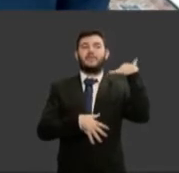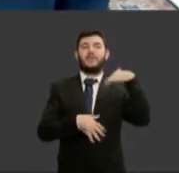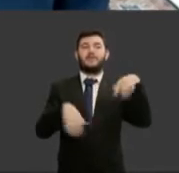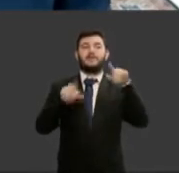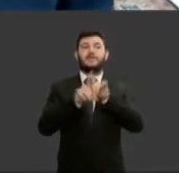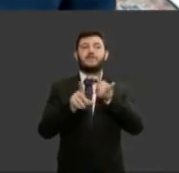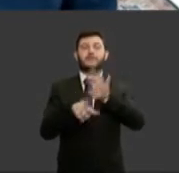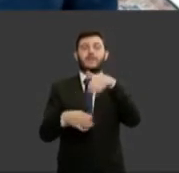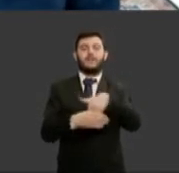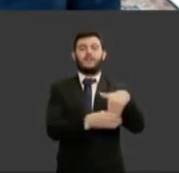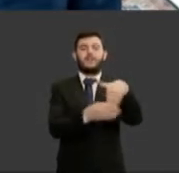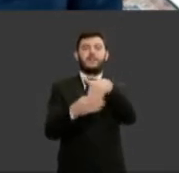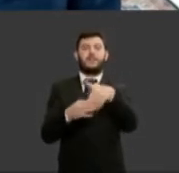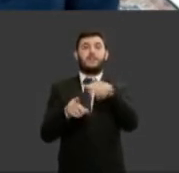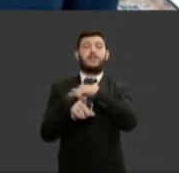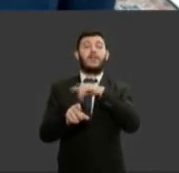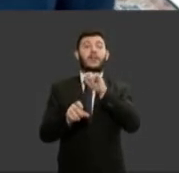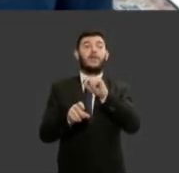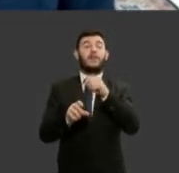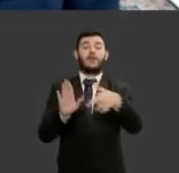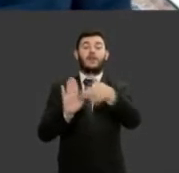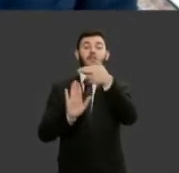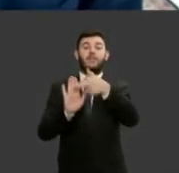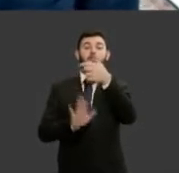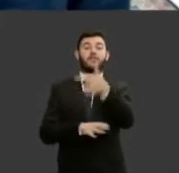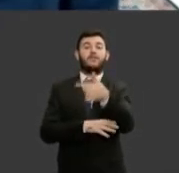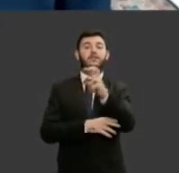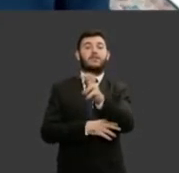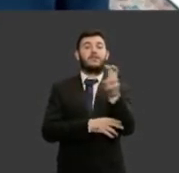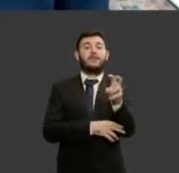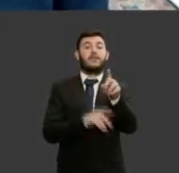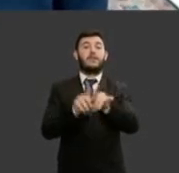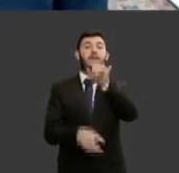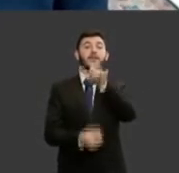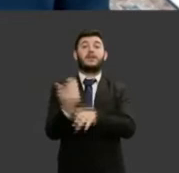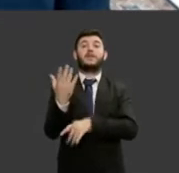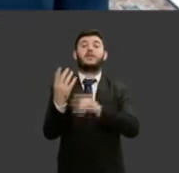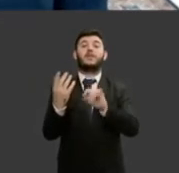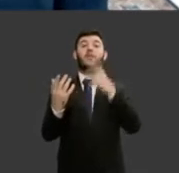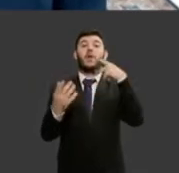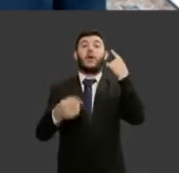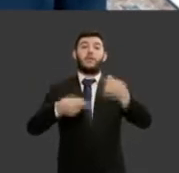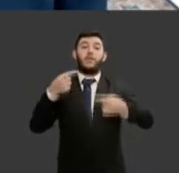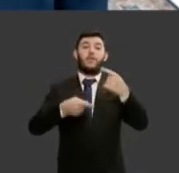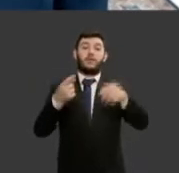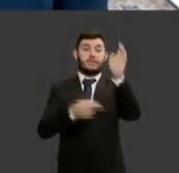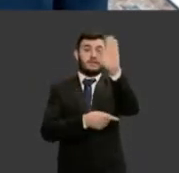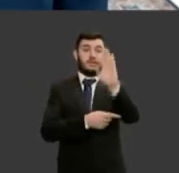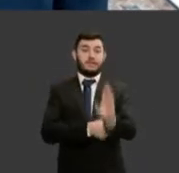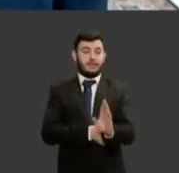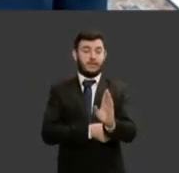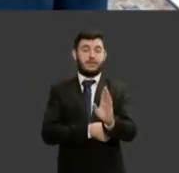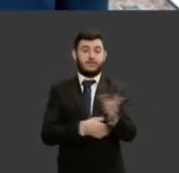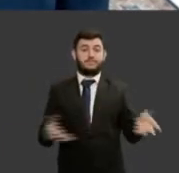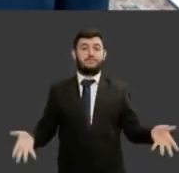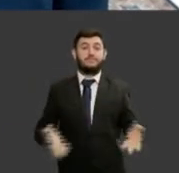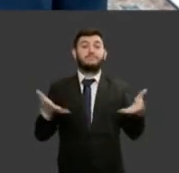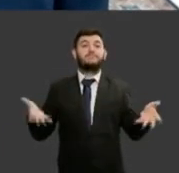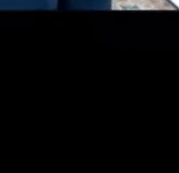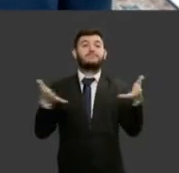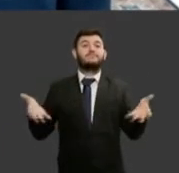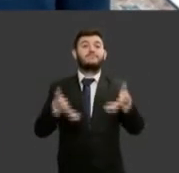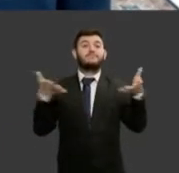255, que estabeleceu a Política Nacional de Incentivo